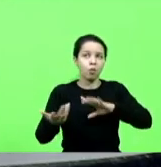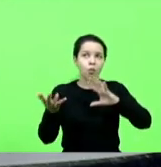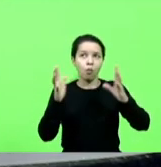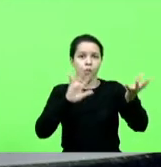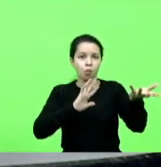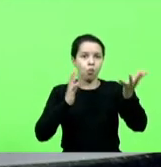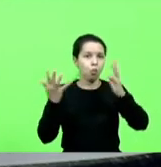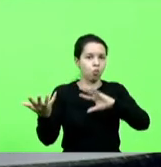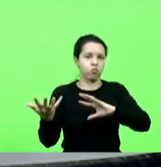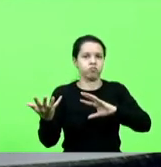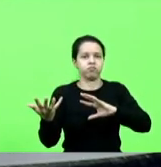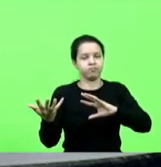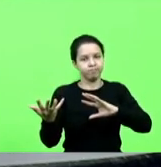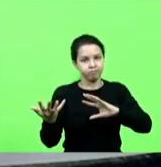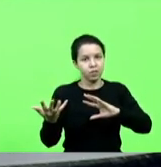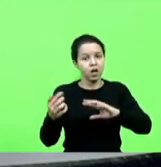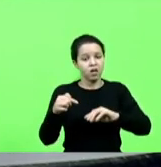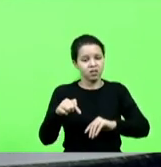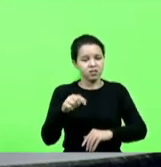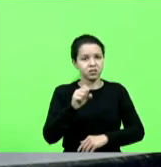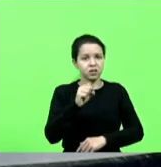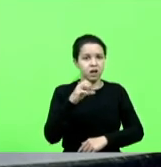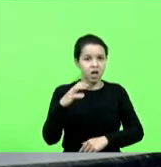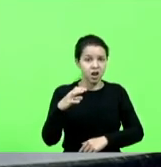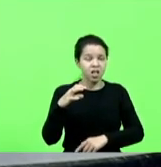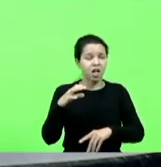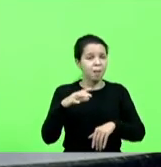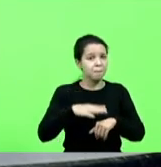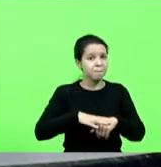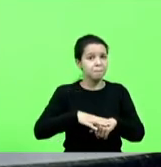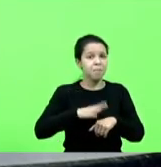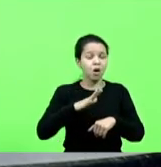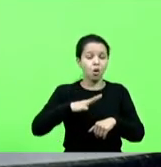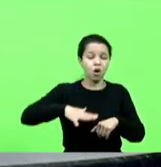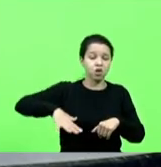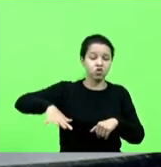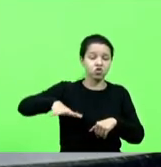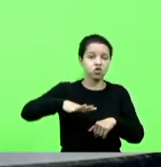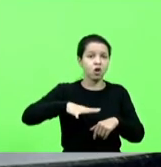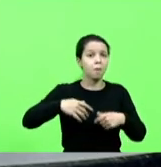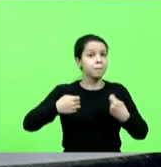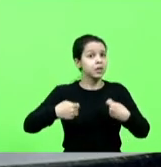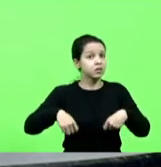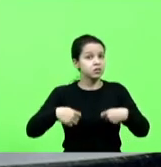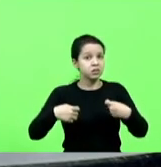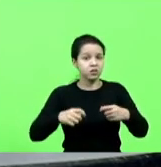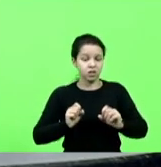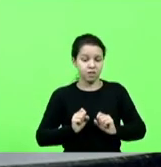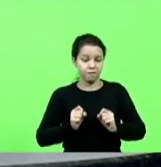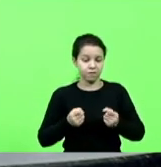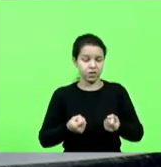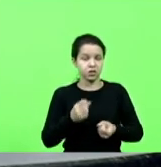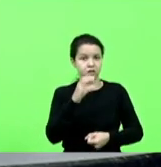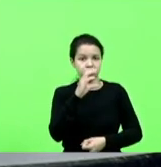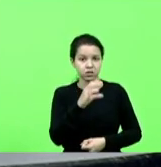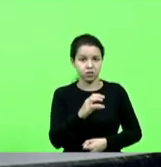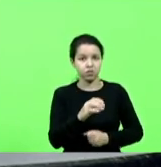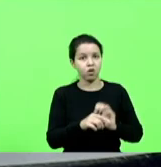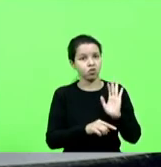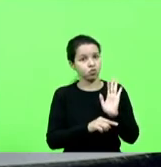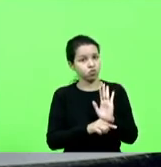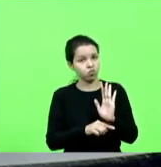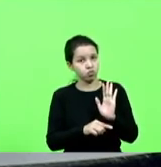tem uma das regiões que tem maior dependência da mão da defesa civil e, por isso, eu